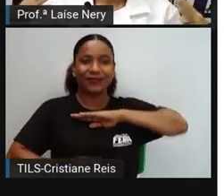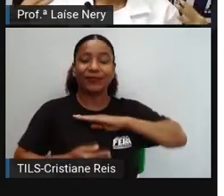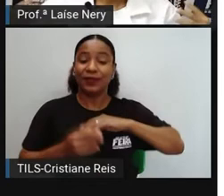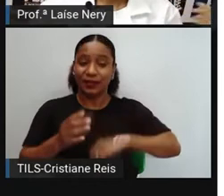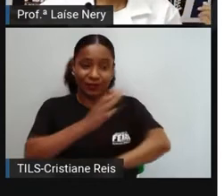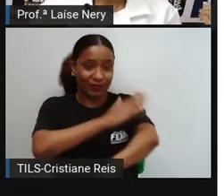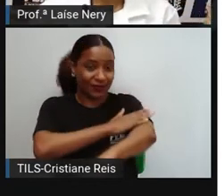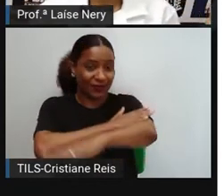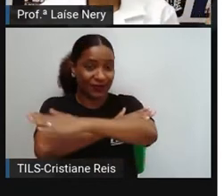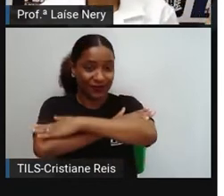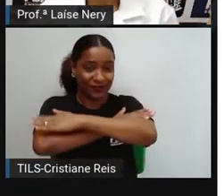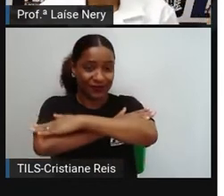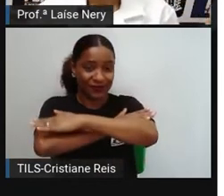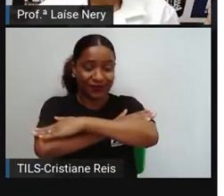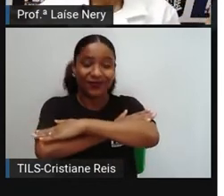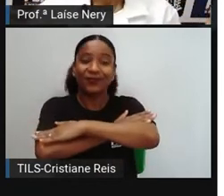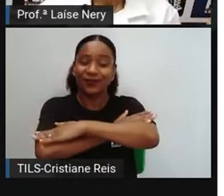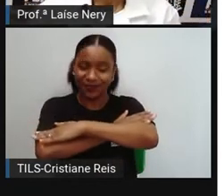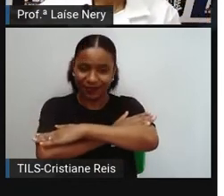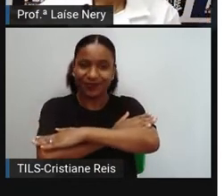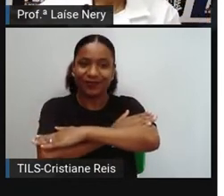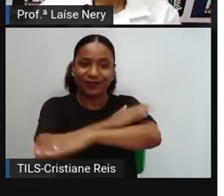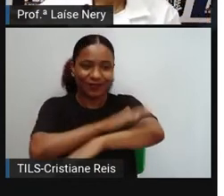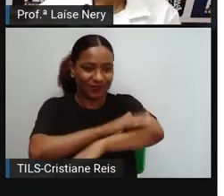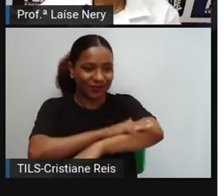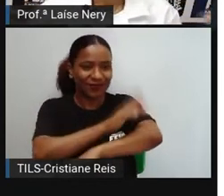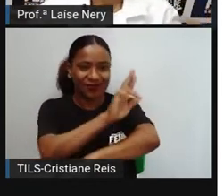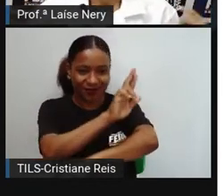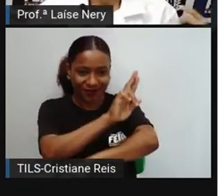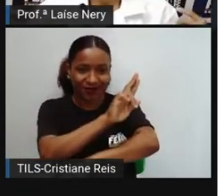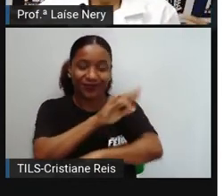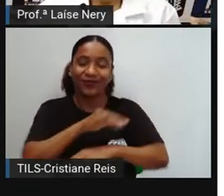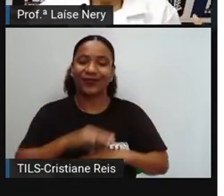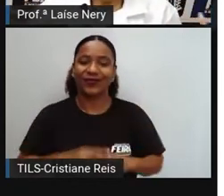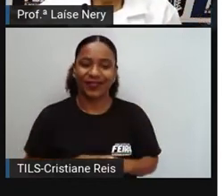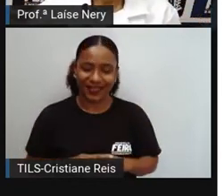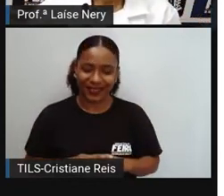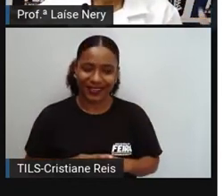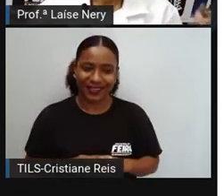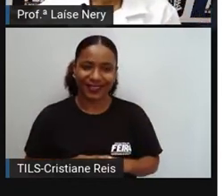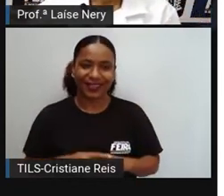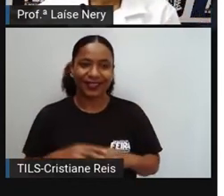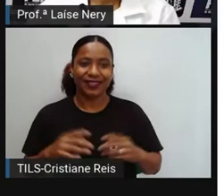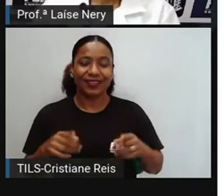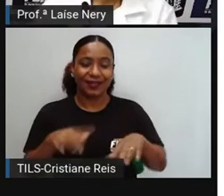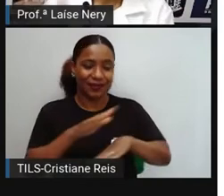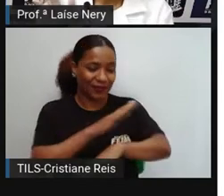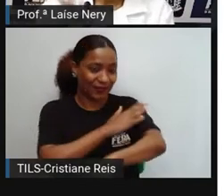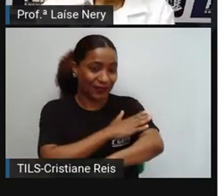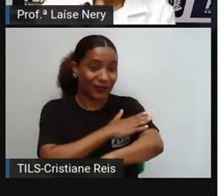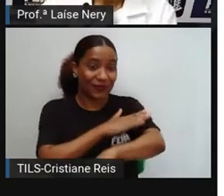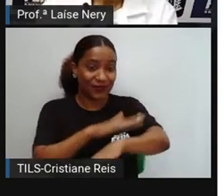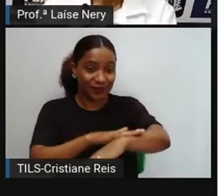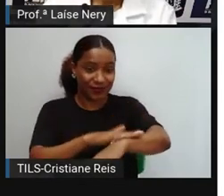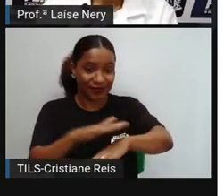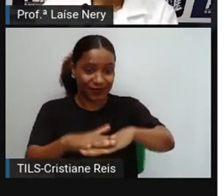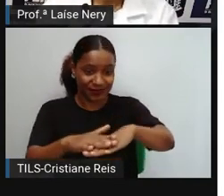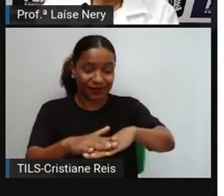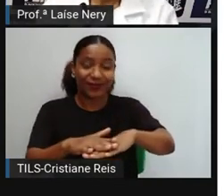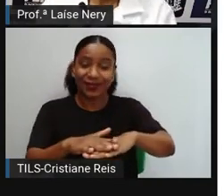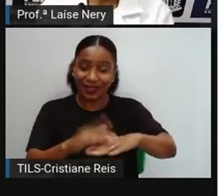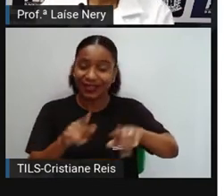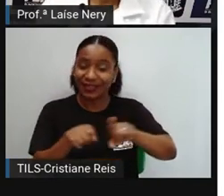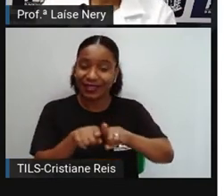superiores, que são os braços, braços e mãos, e os